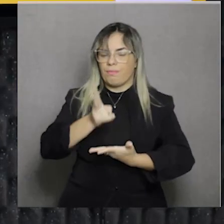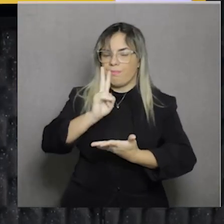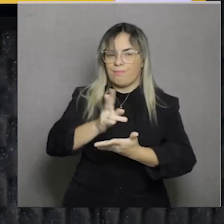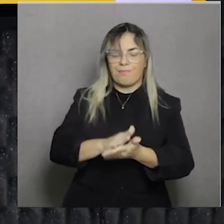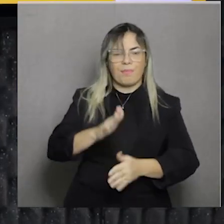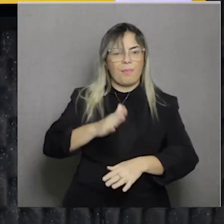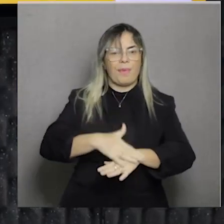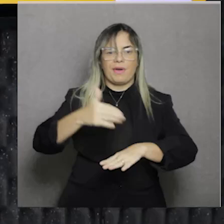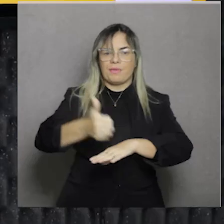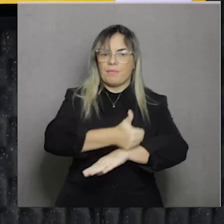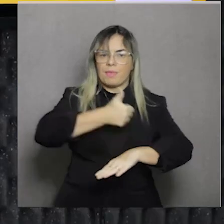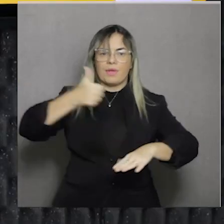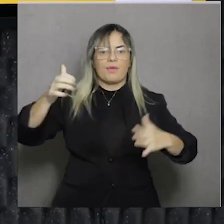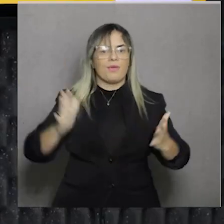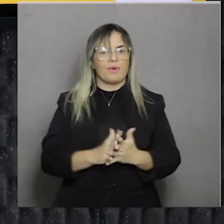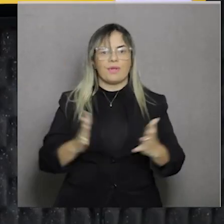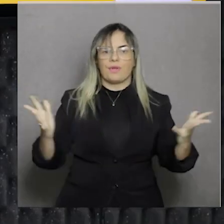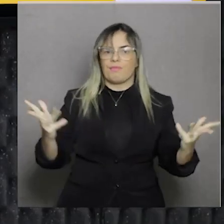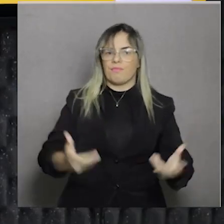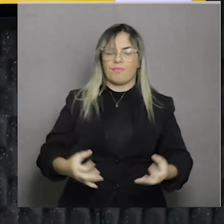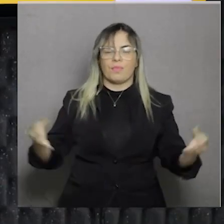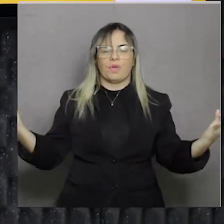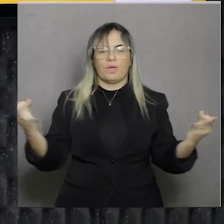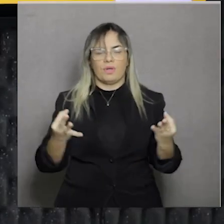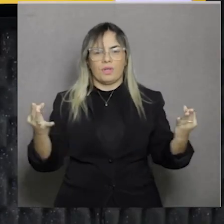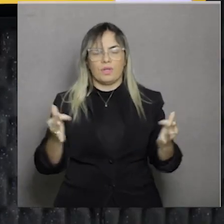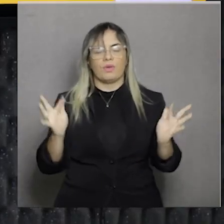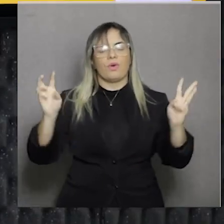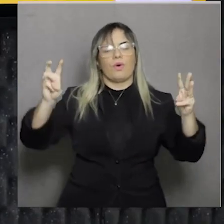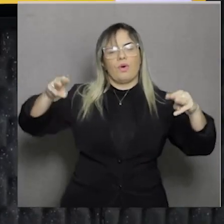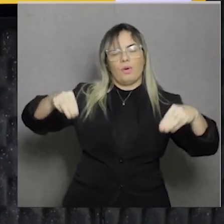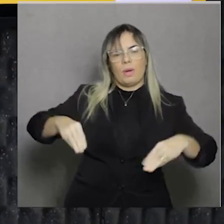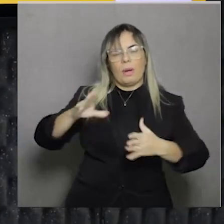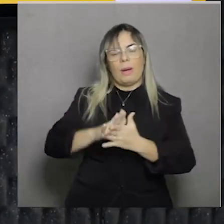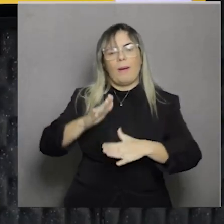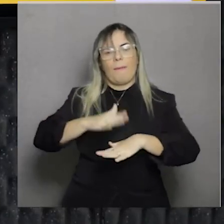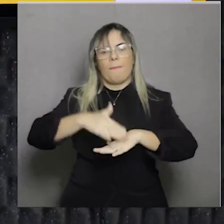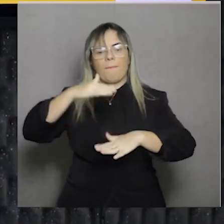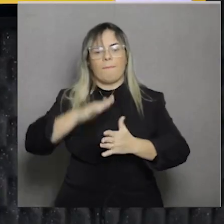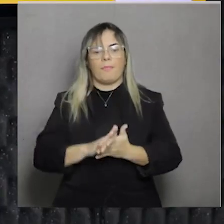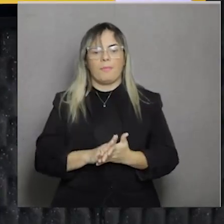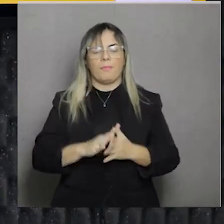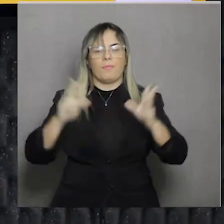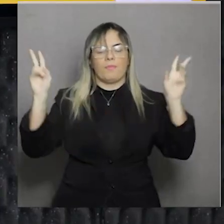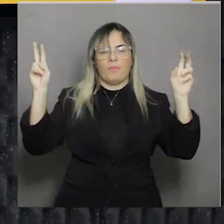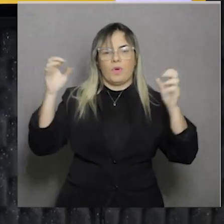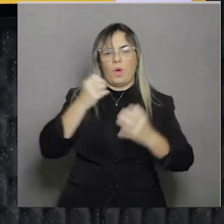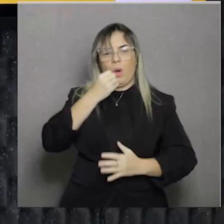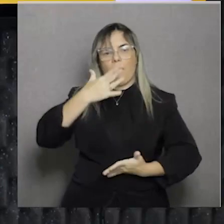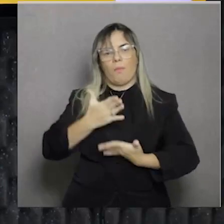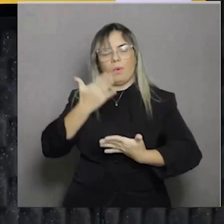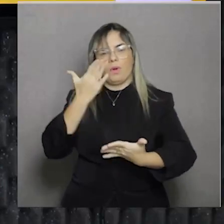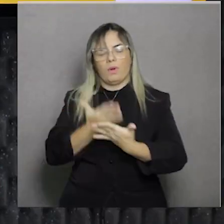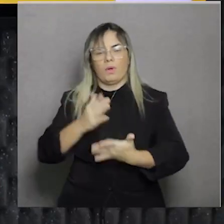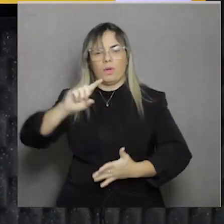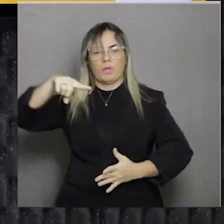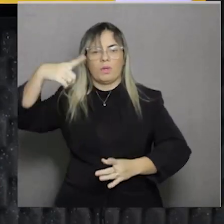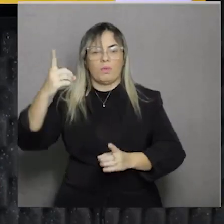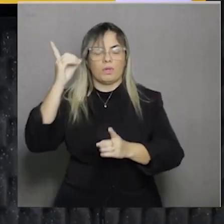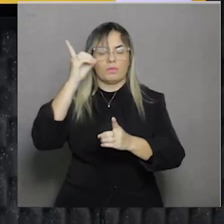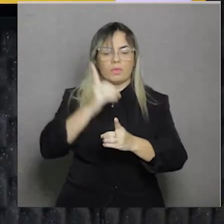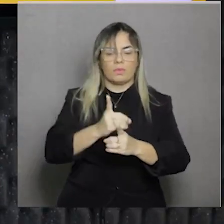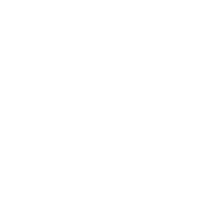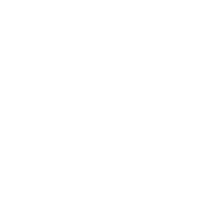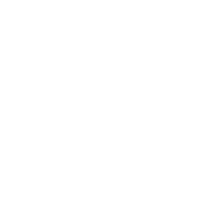melhorias. Com isso nós finalizamos mais uma aula. Bons estudos e até a próxima.